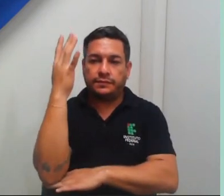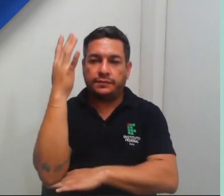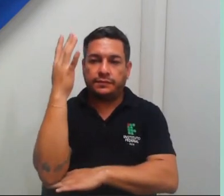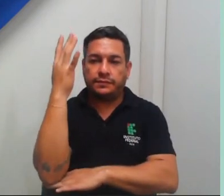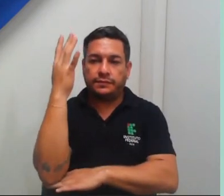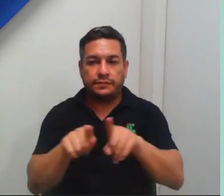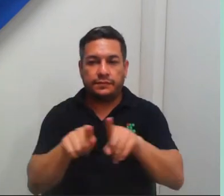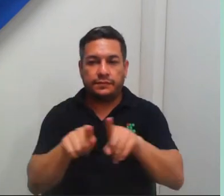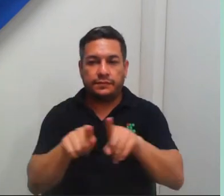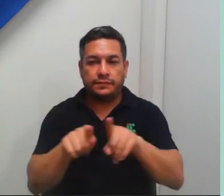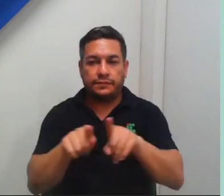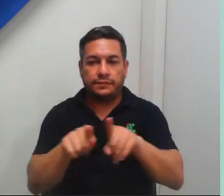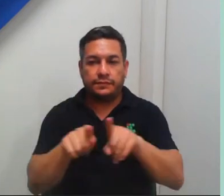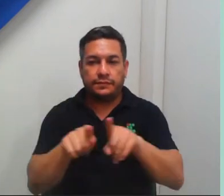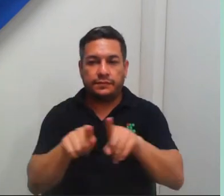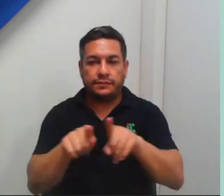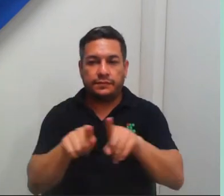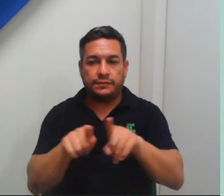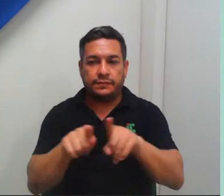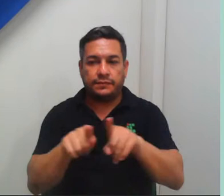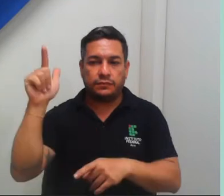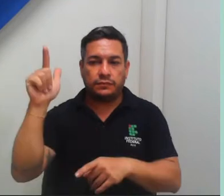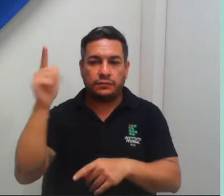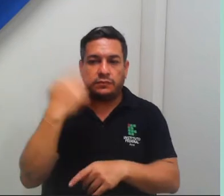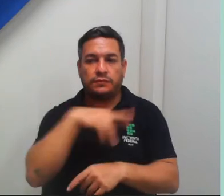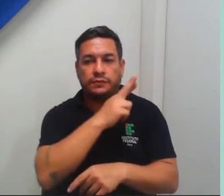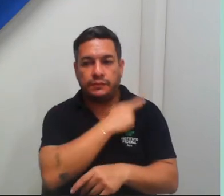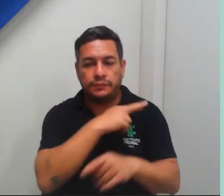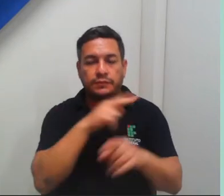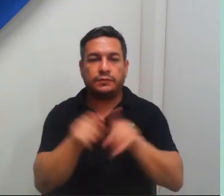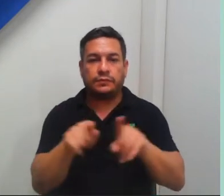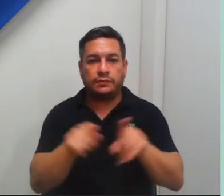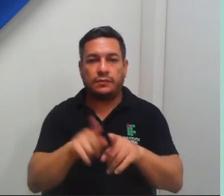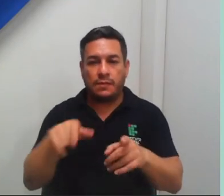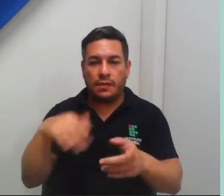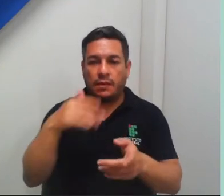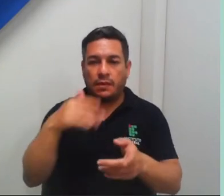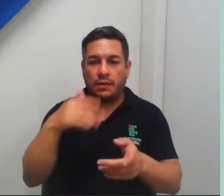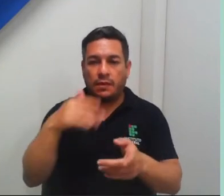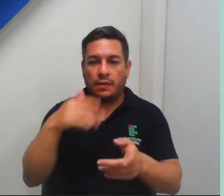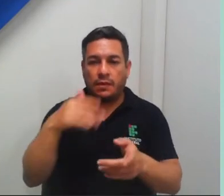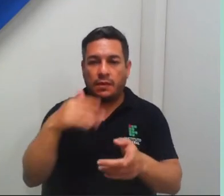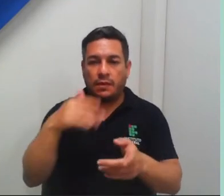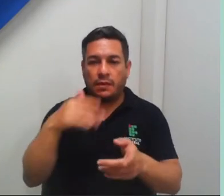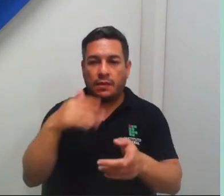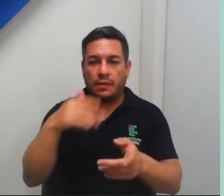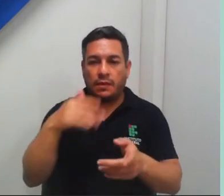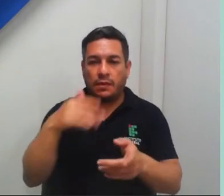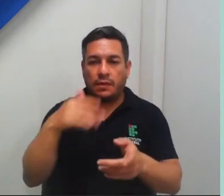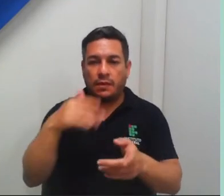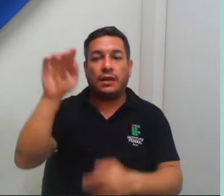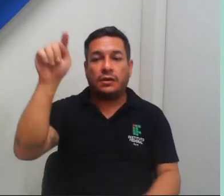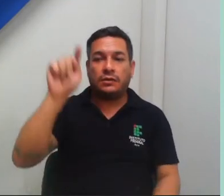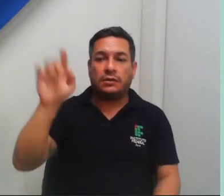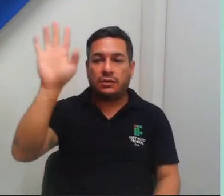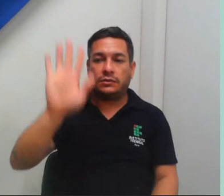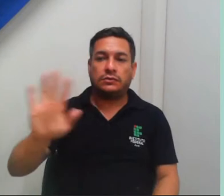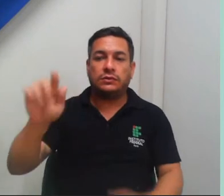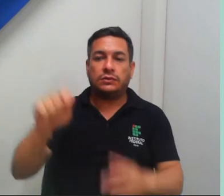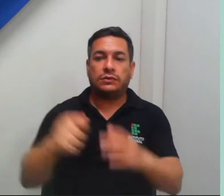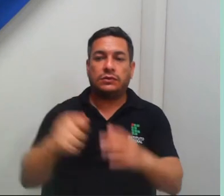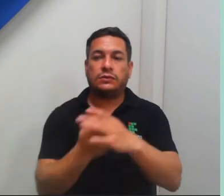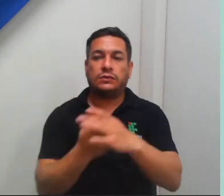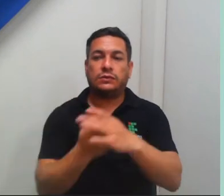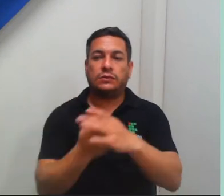outras funções, ela atualmente também é secretária regional da Sociedade Brasileira para o